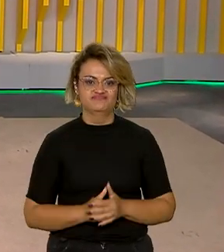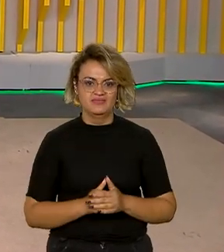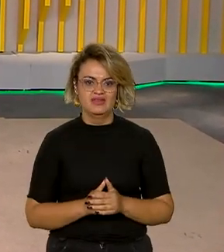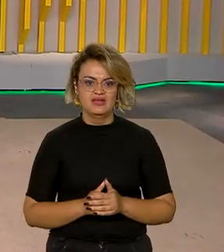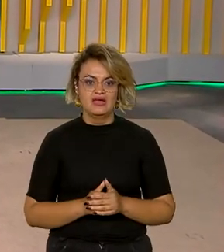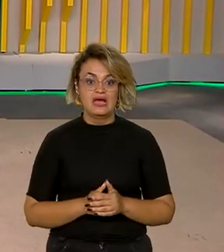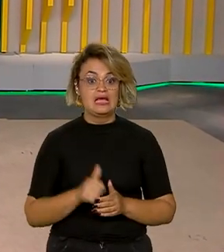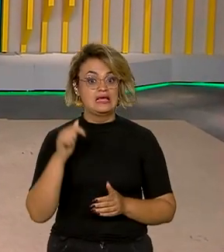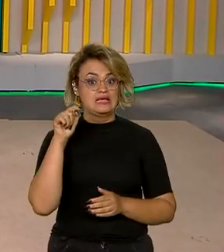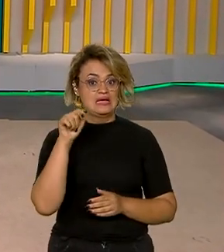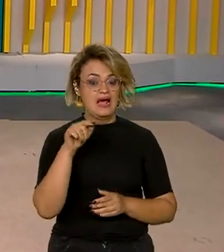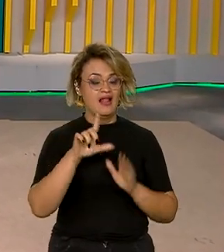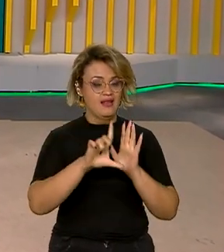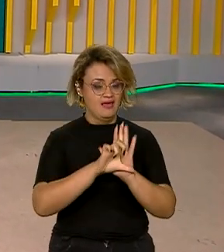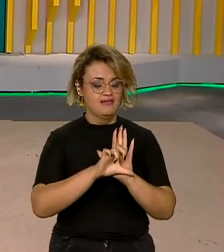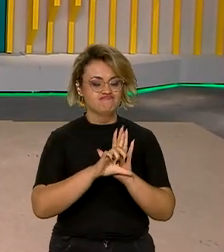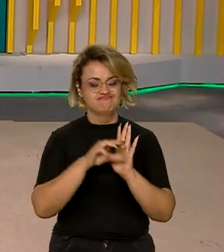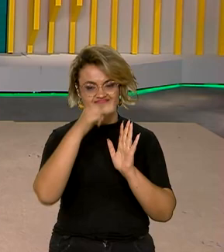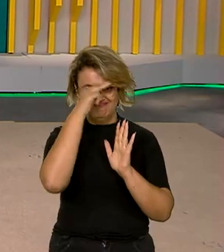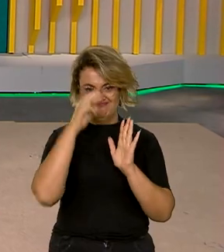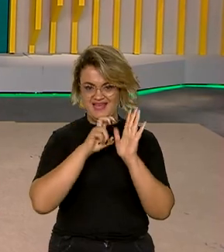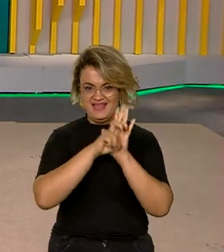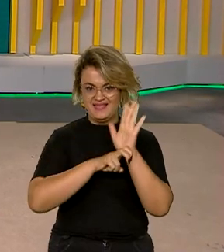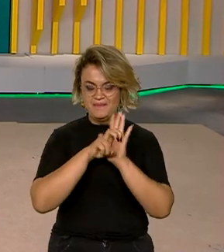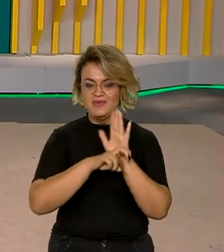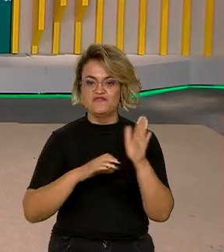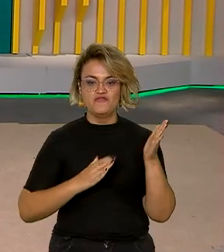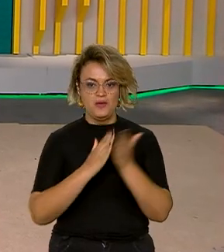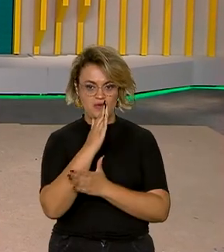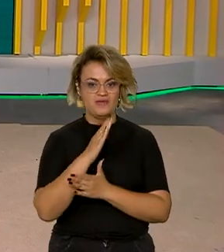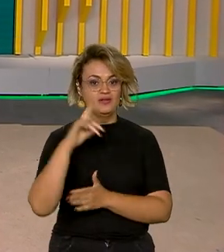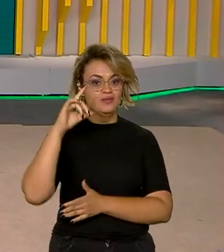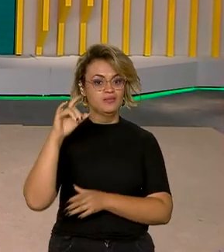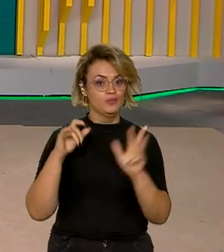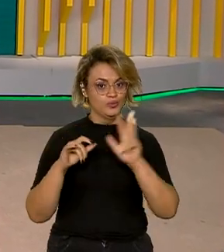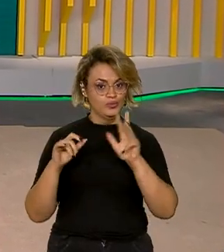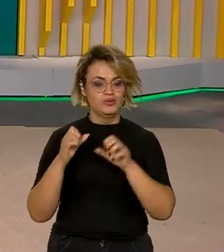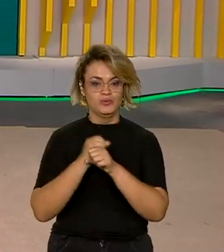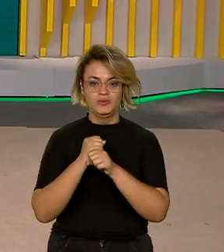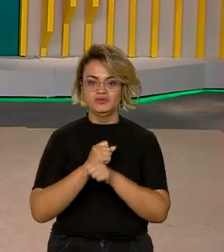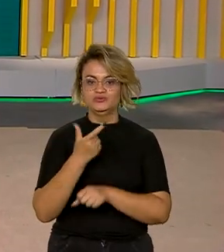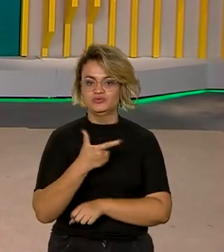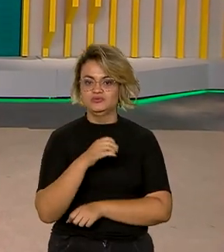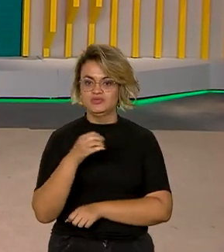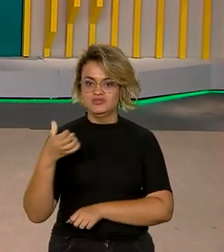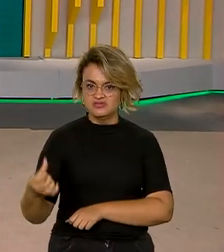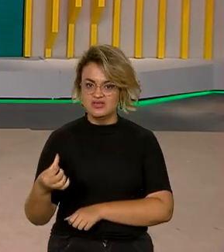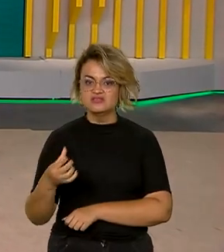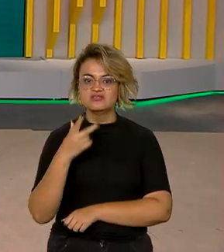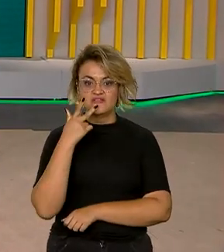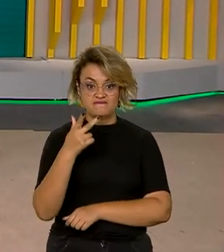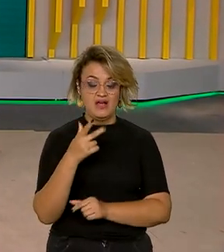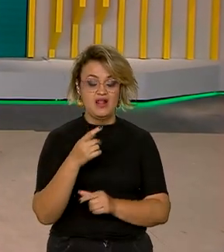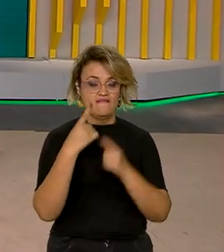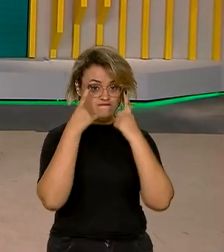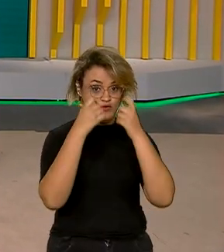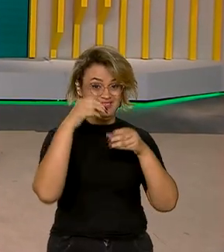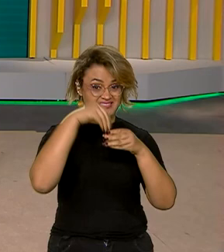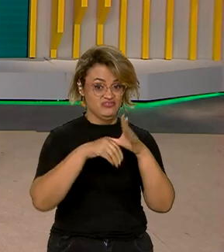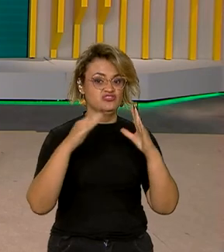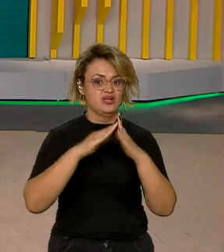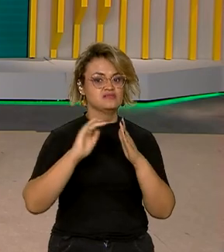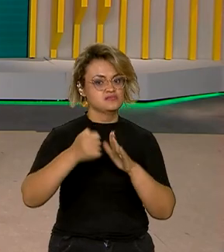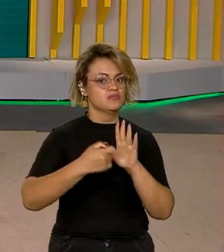expoente dessa jornada é a Lei Maria da Penha, sancionada pelo presidente Lula em 2006, que criminalizou esse tipo de